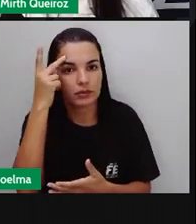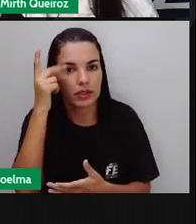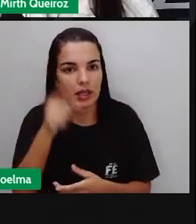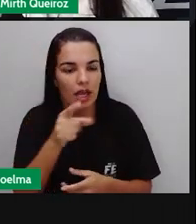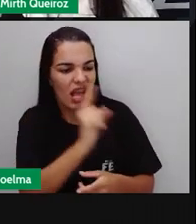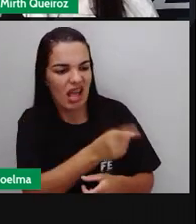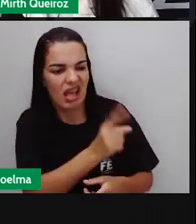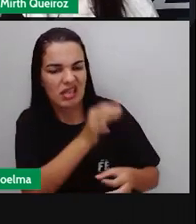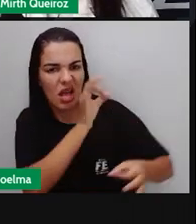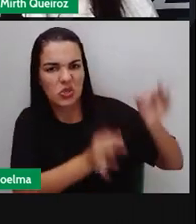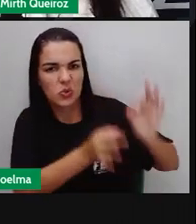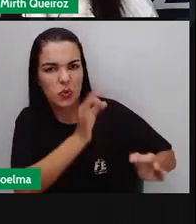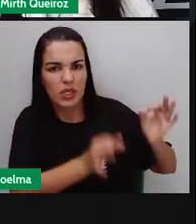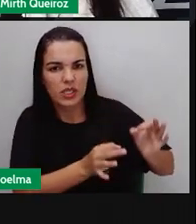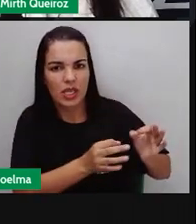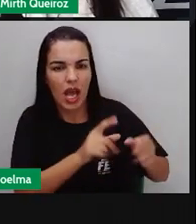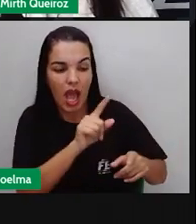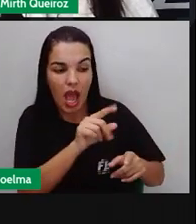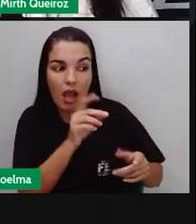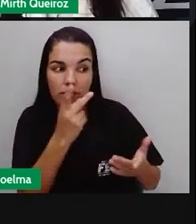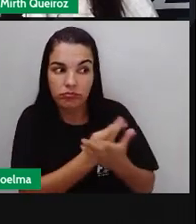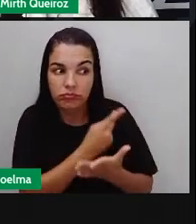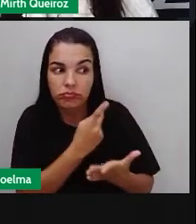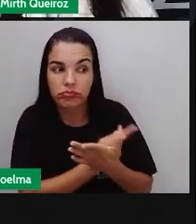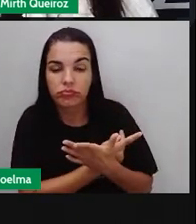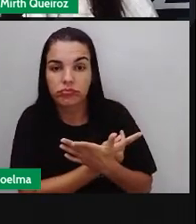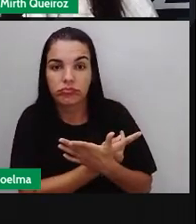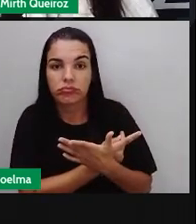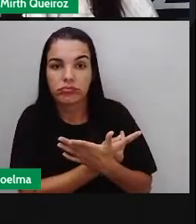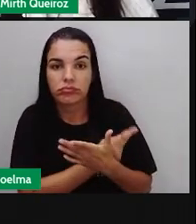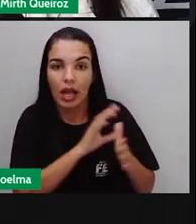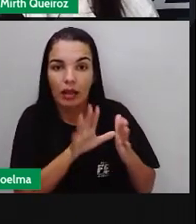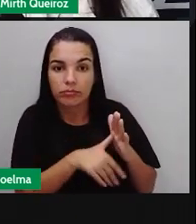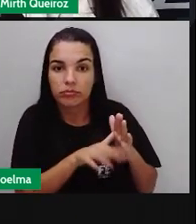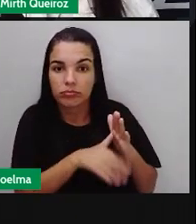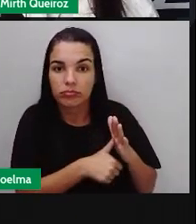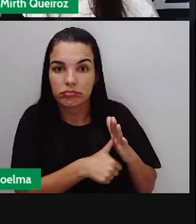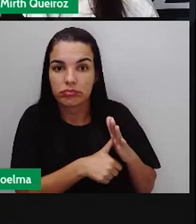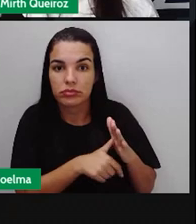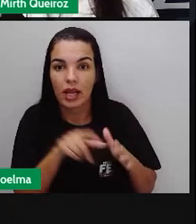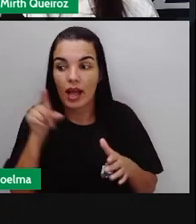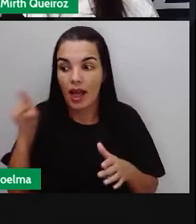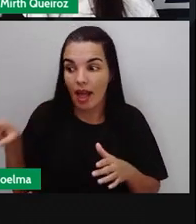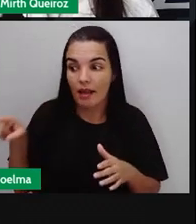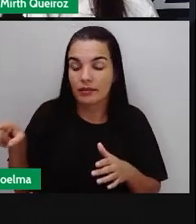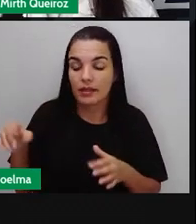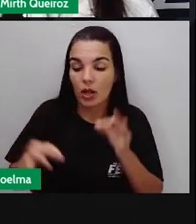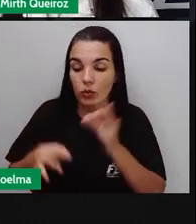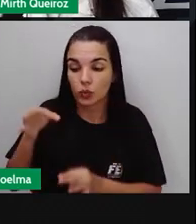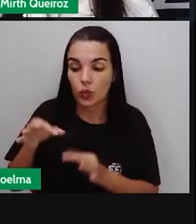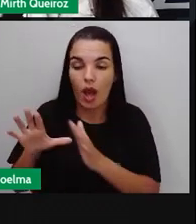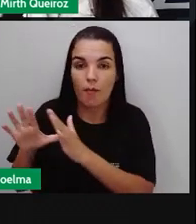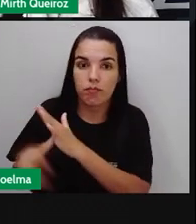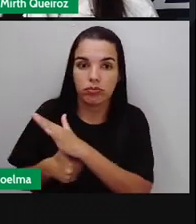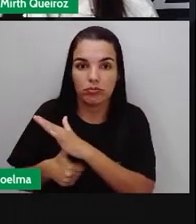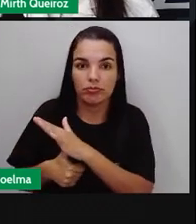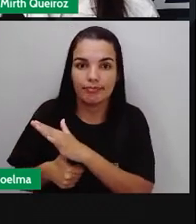Esse juiz é corrupto. Esse juiz é corrupto.